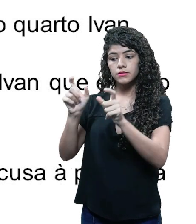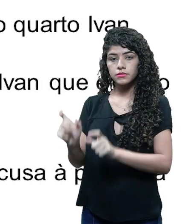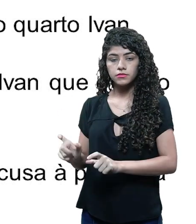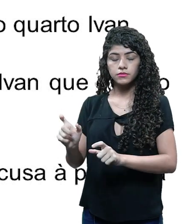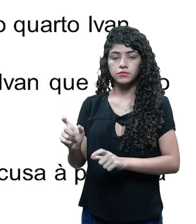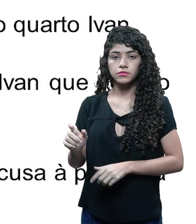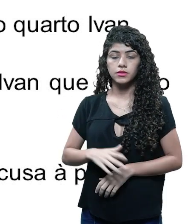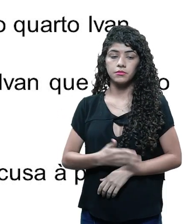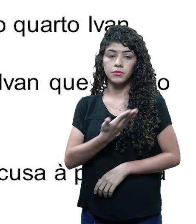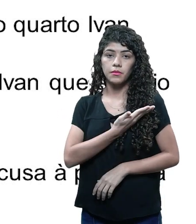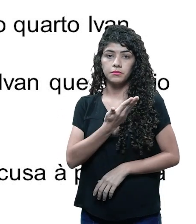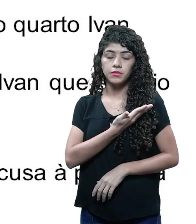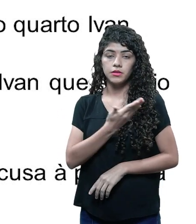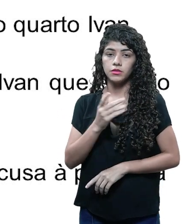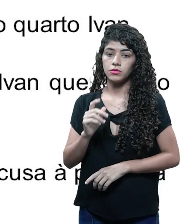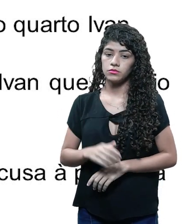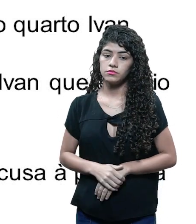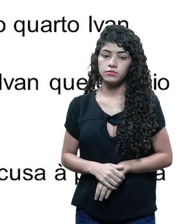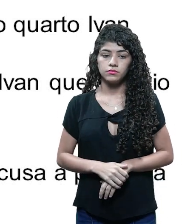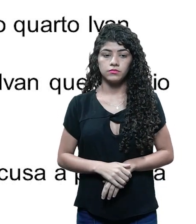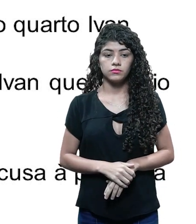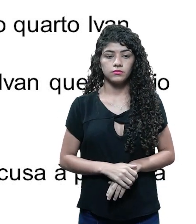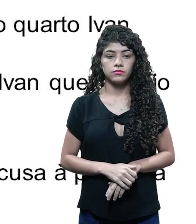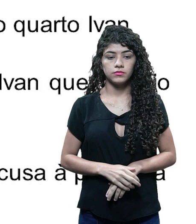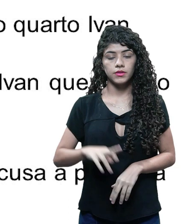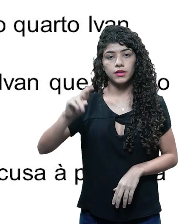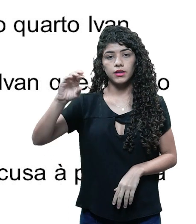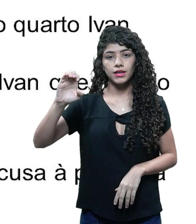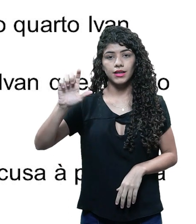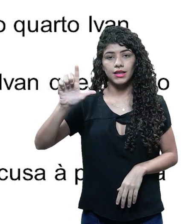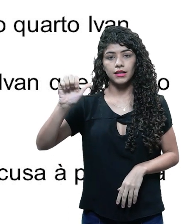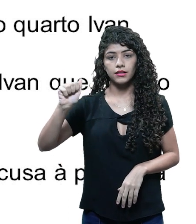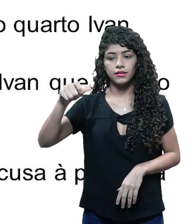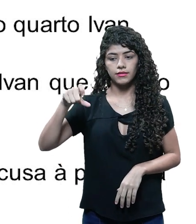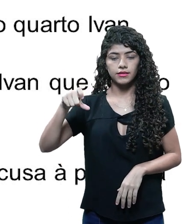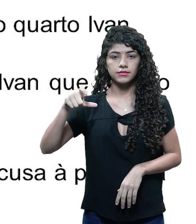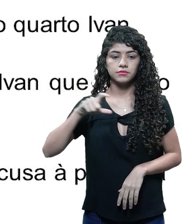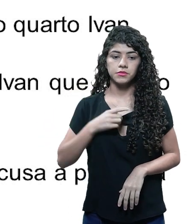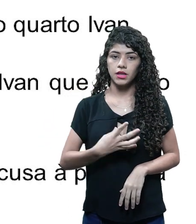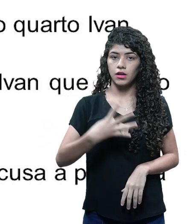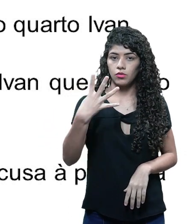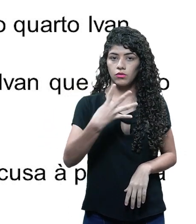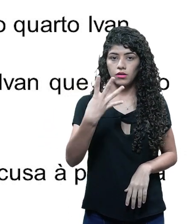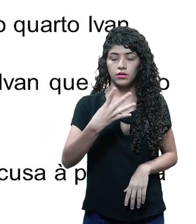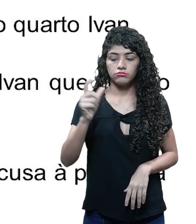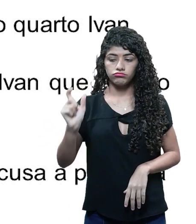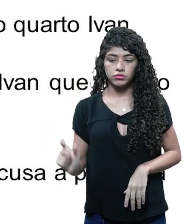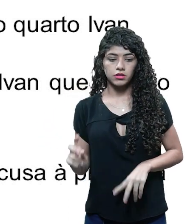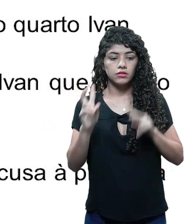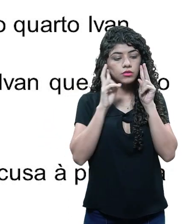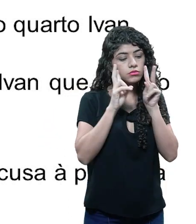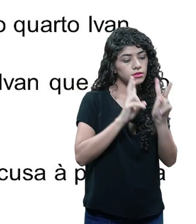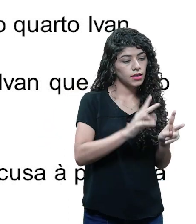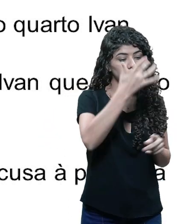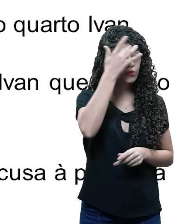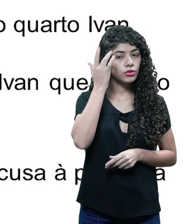para Ivan que é sócio da casa de relatos. A quarta cena, Ivan em casa observa a mulher